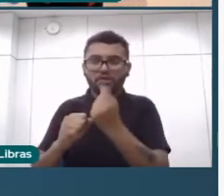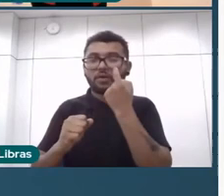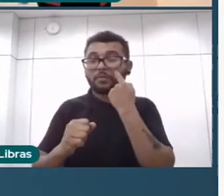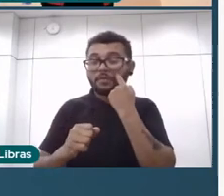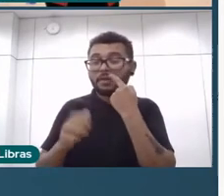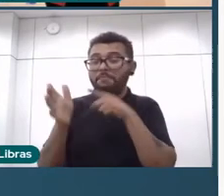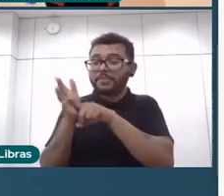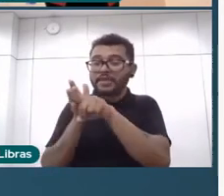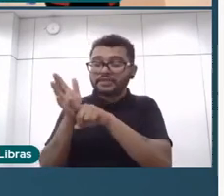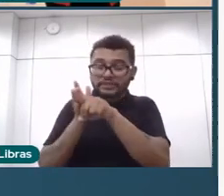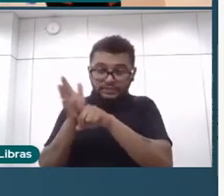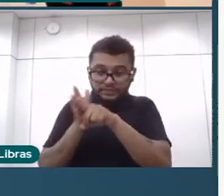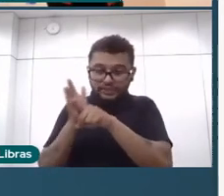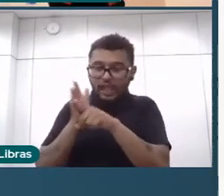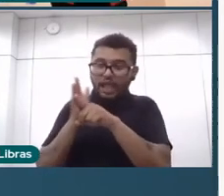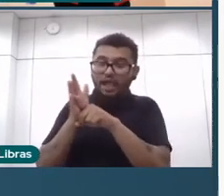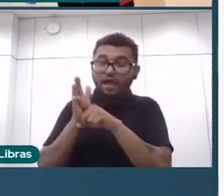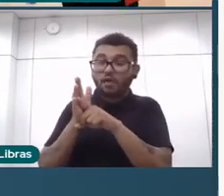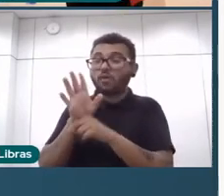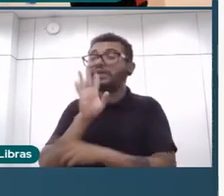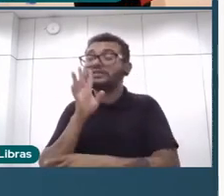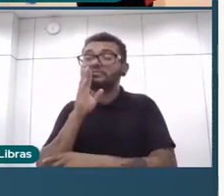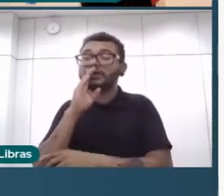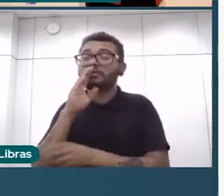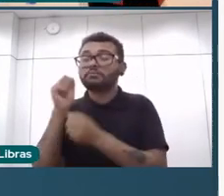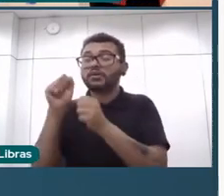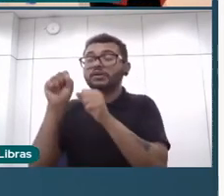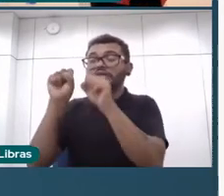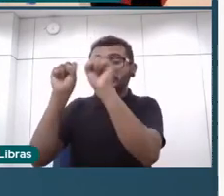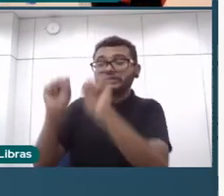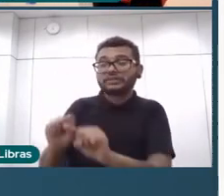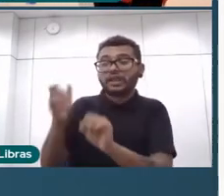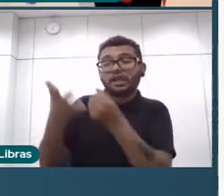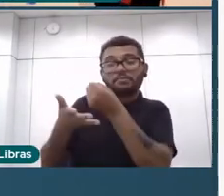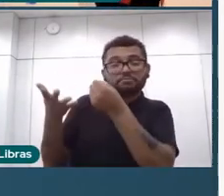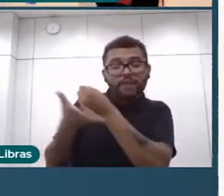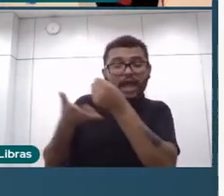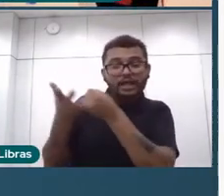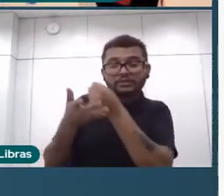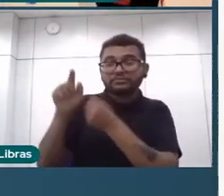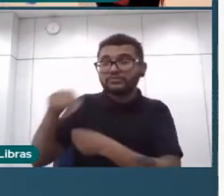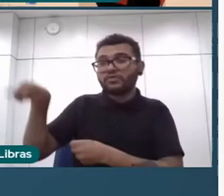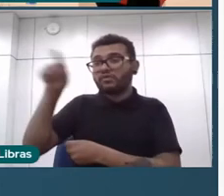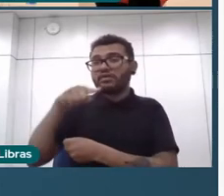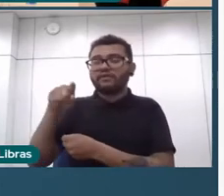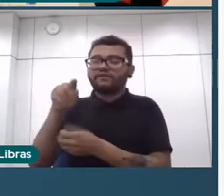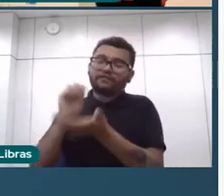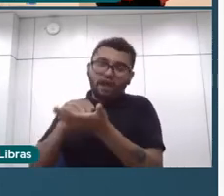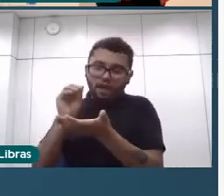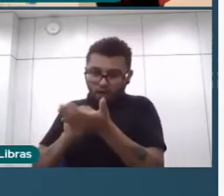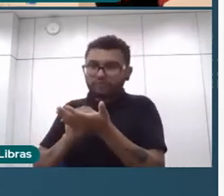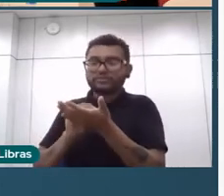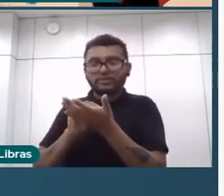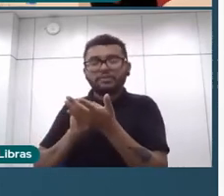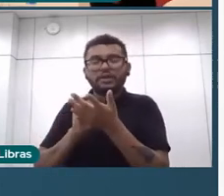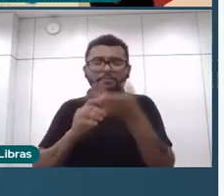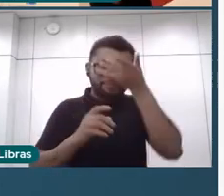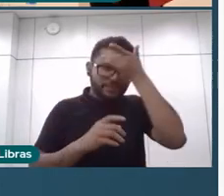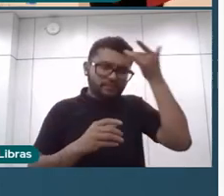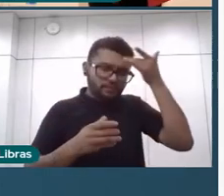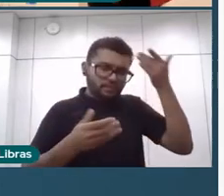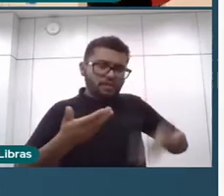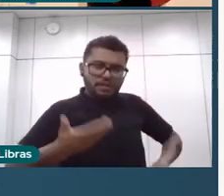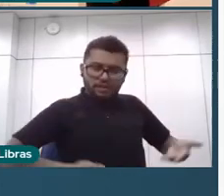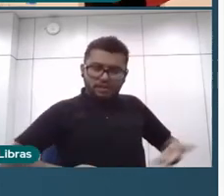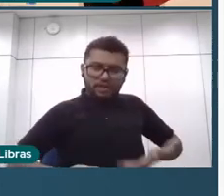pesquisa a partir da nossa base, mas que também sugiram alterações de coisas que estão faltando na base, para os servidores em geral, chamar